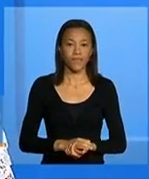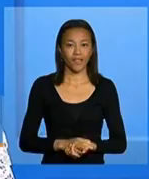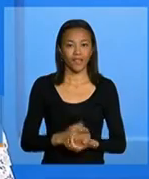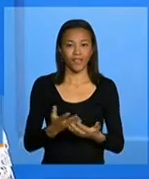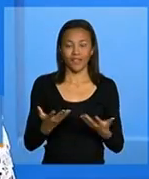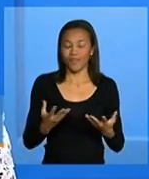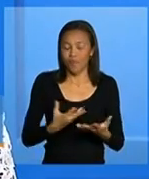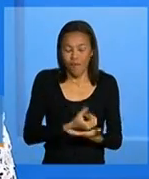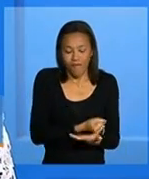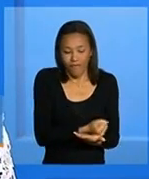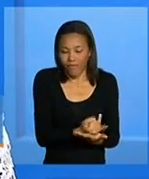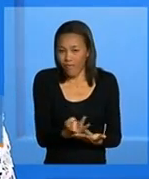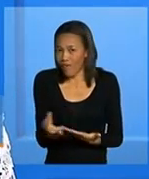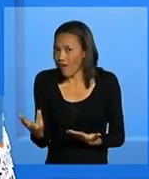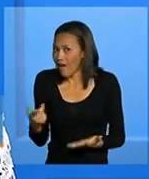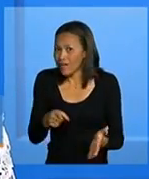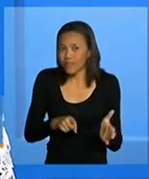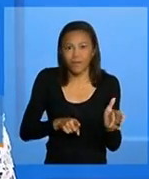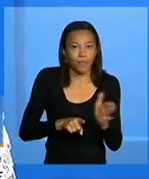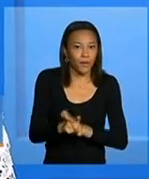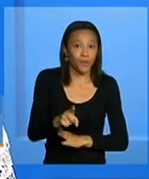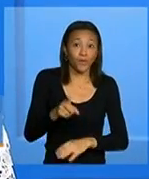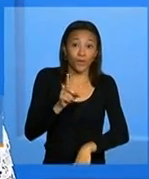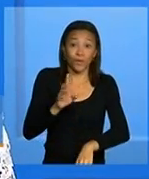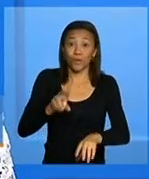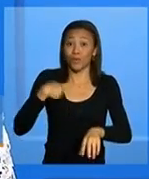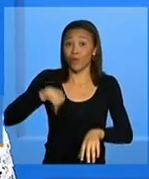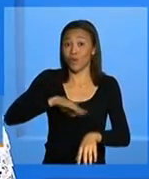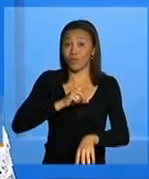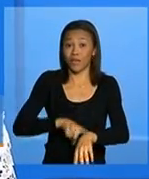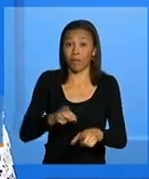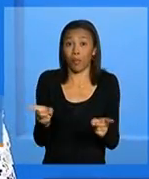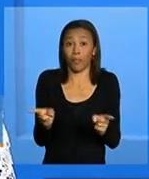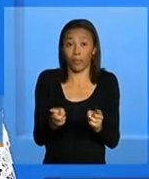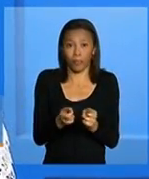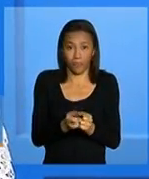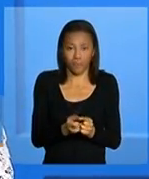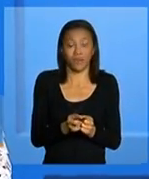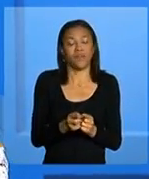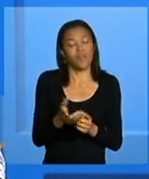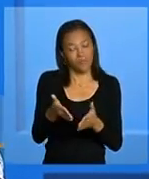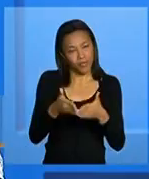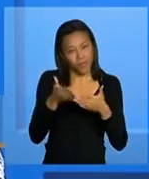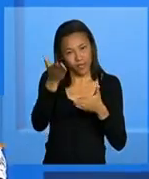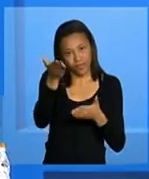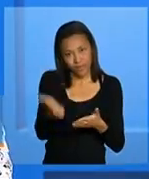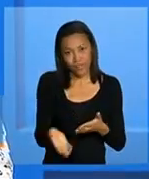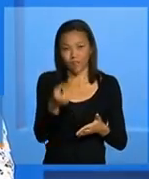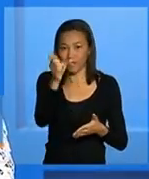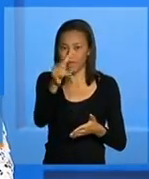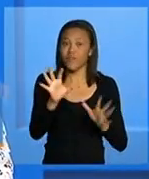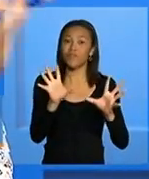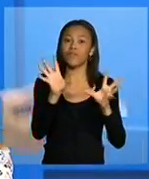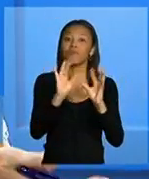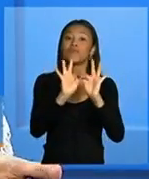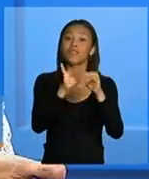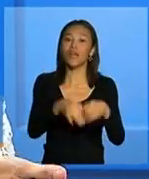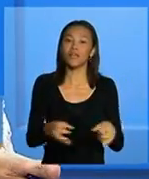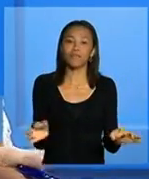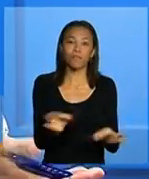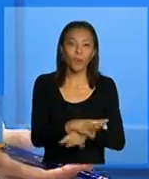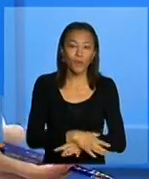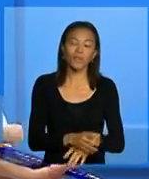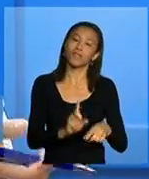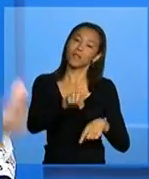um monte de perguntas nosso tempo está acabando eu gostaria por favor Cristina que você fizesse suas considerações finais depois vou passar